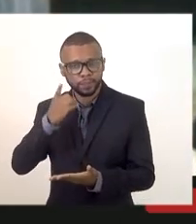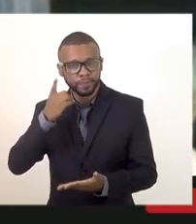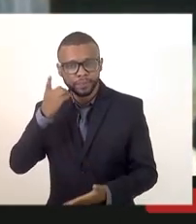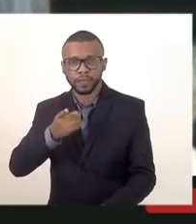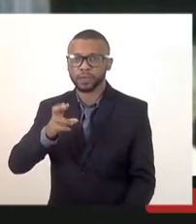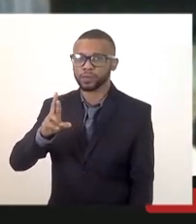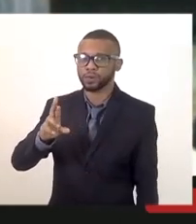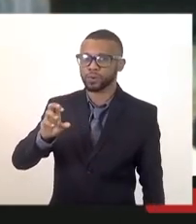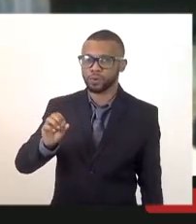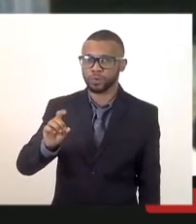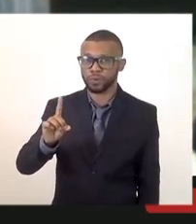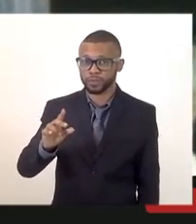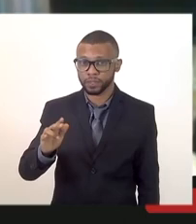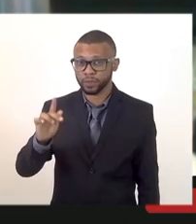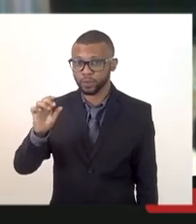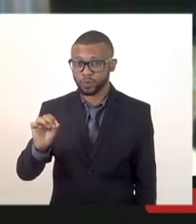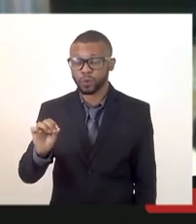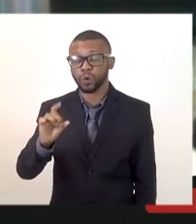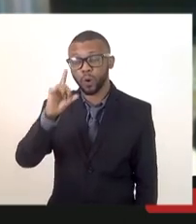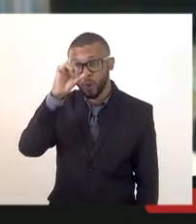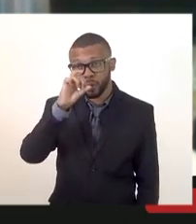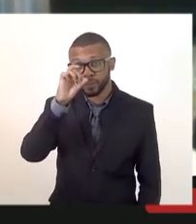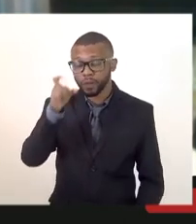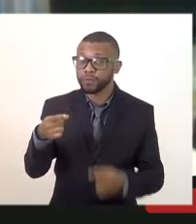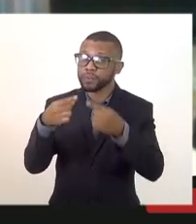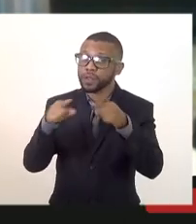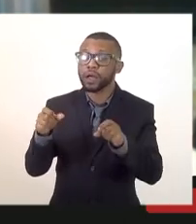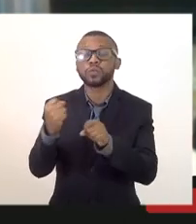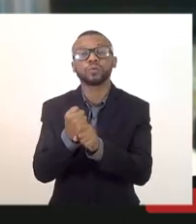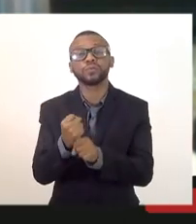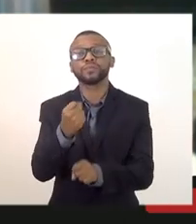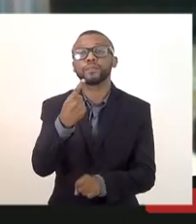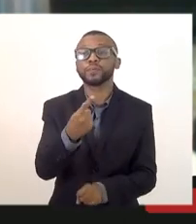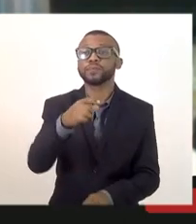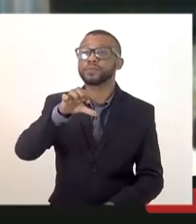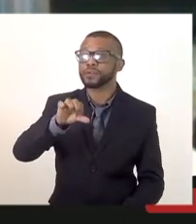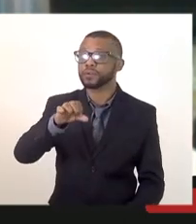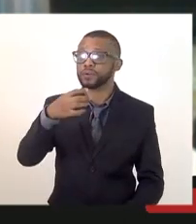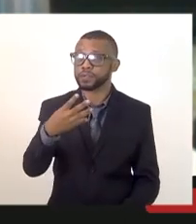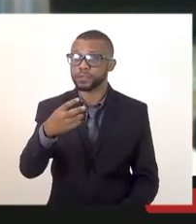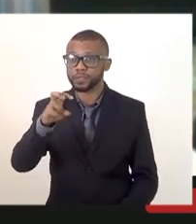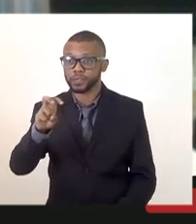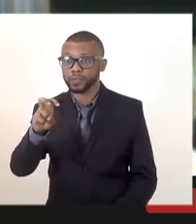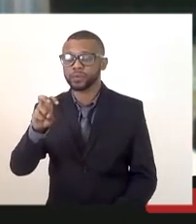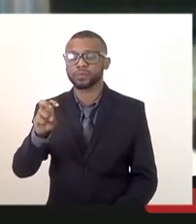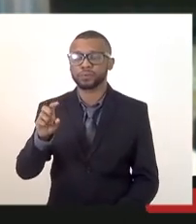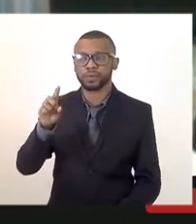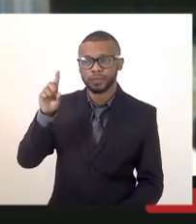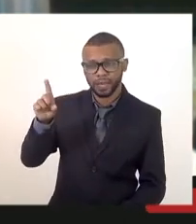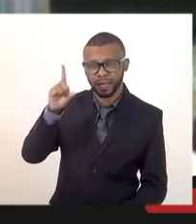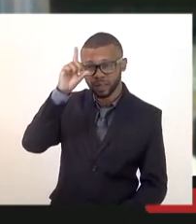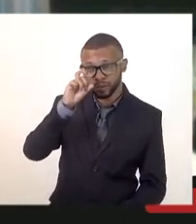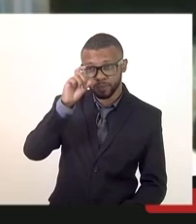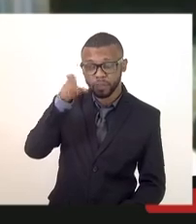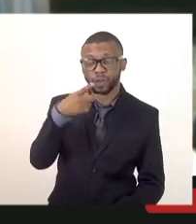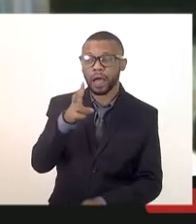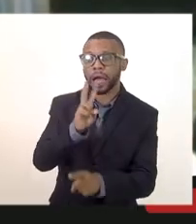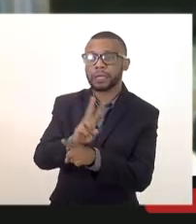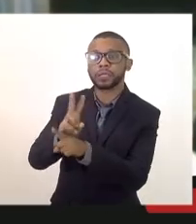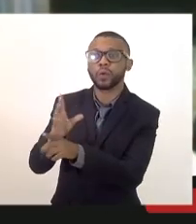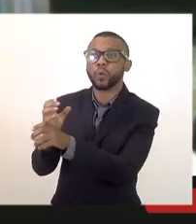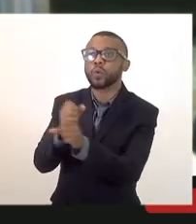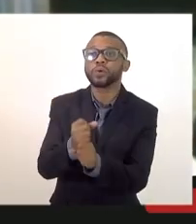o hospital foi inaugurado no ano de 1945 e lá nós atendimos 3.200